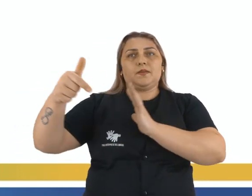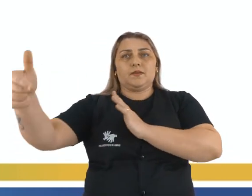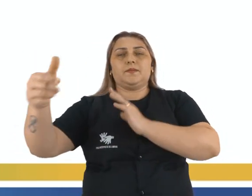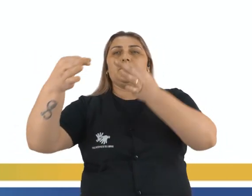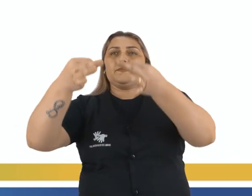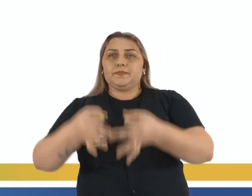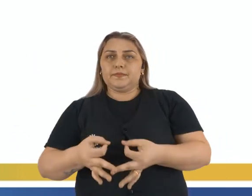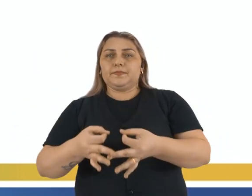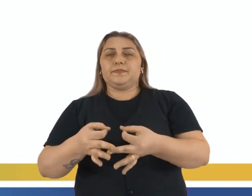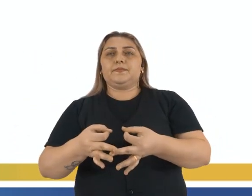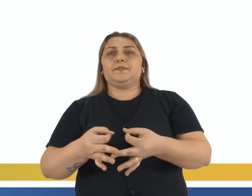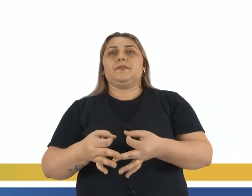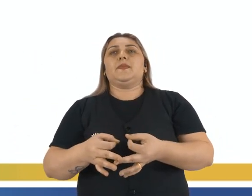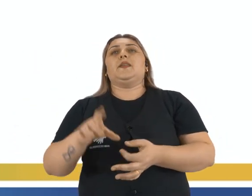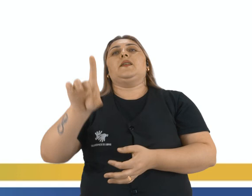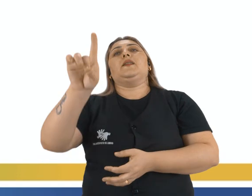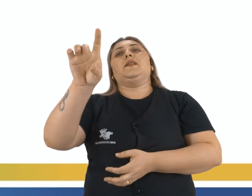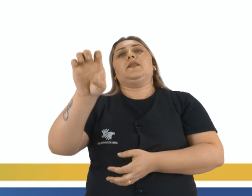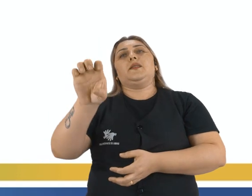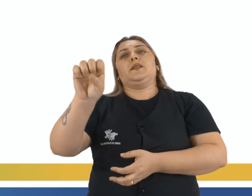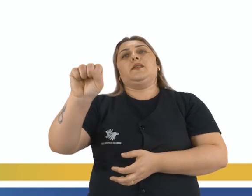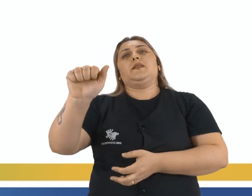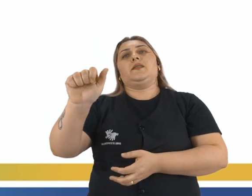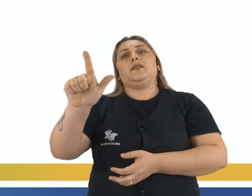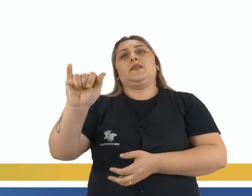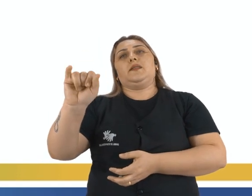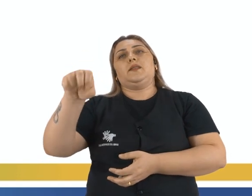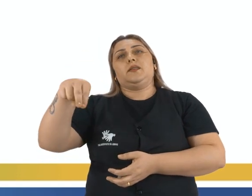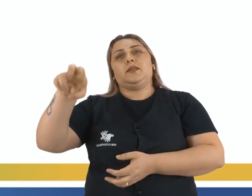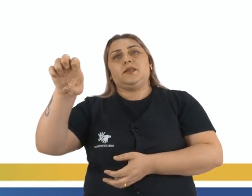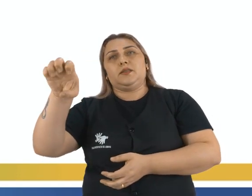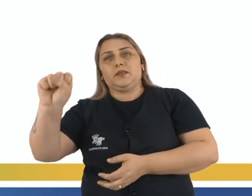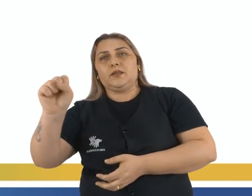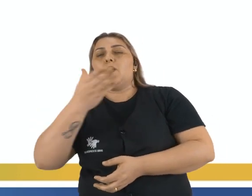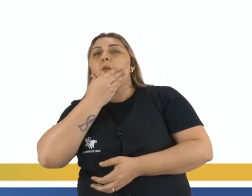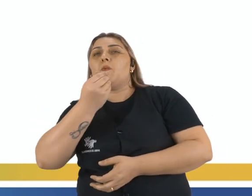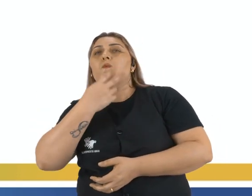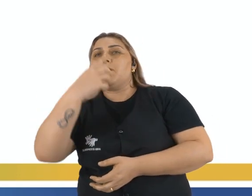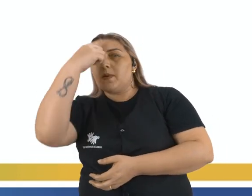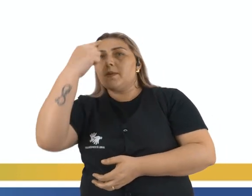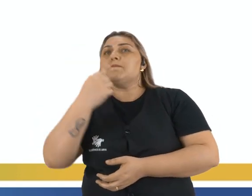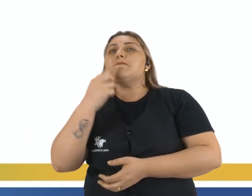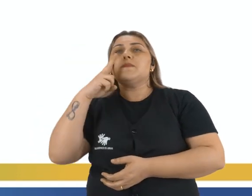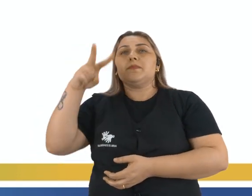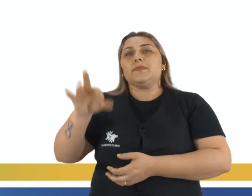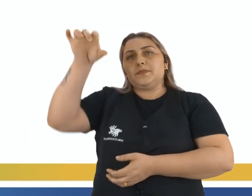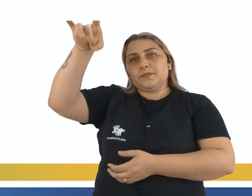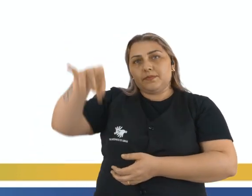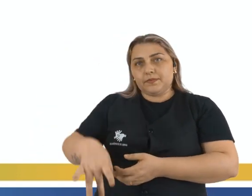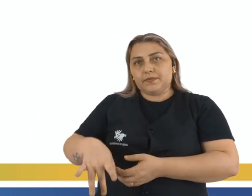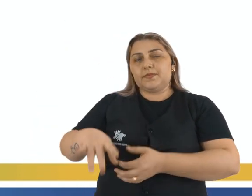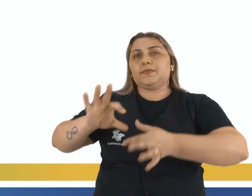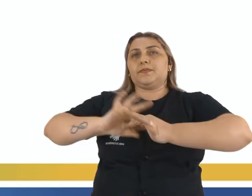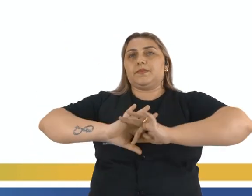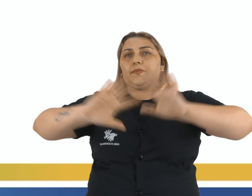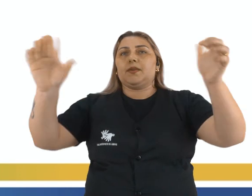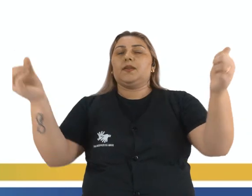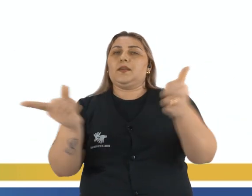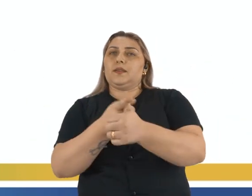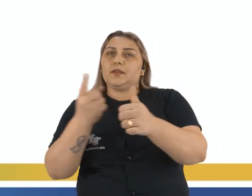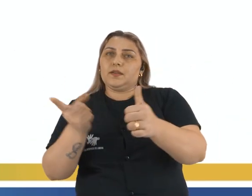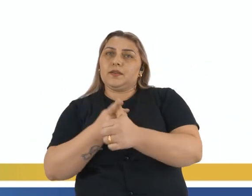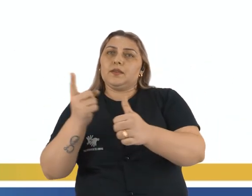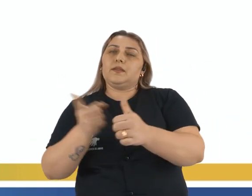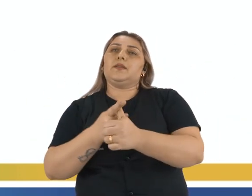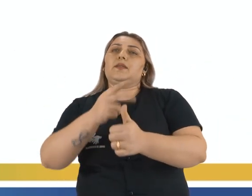certo? E o de Salines, né? Com esse cara que a gente viu por último, vai declarar a primeira república da América